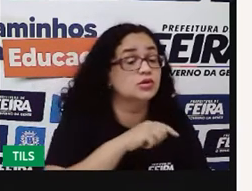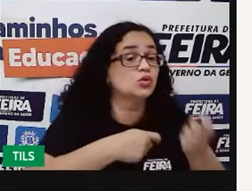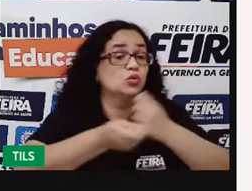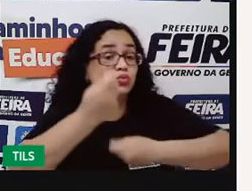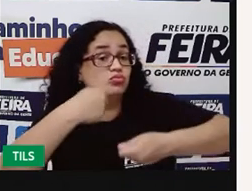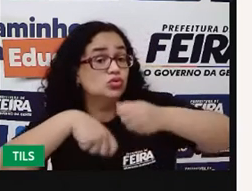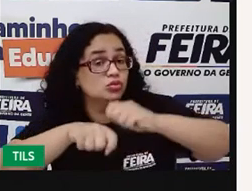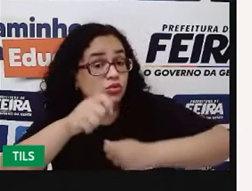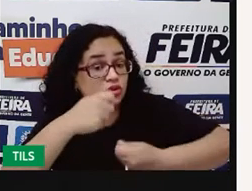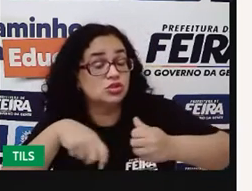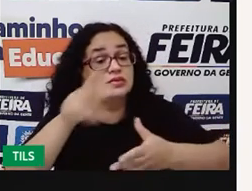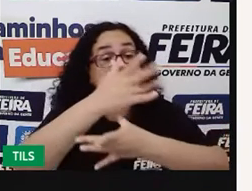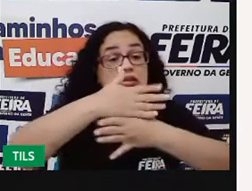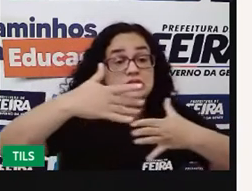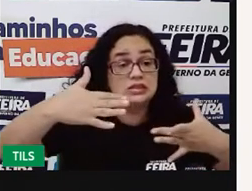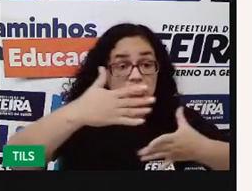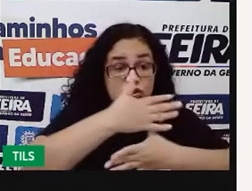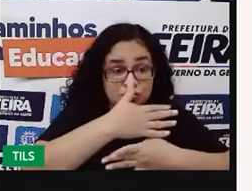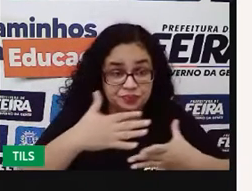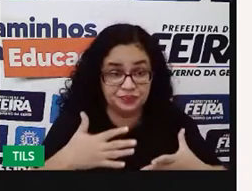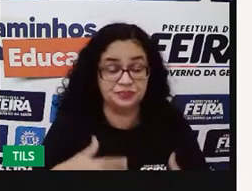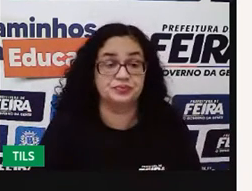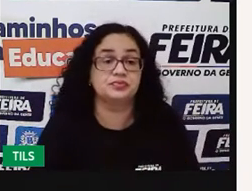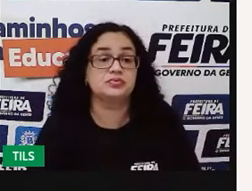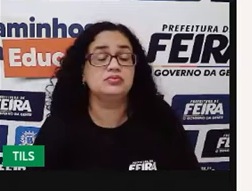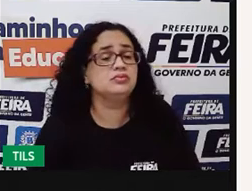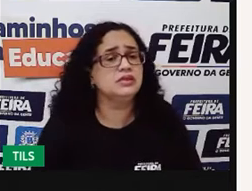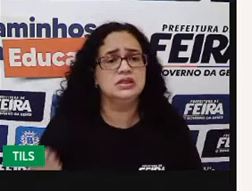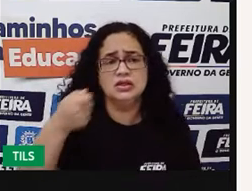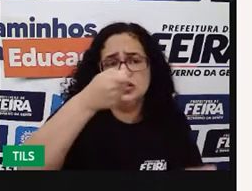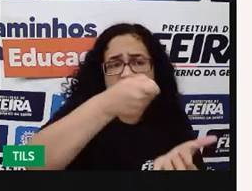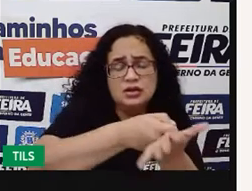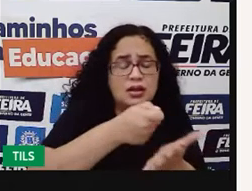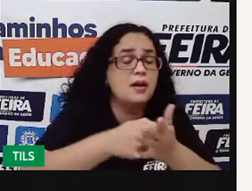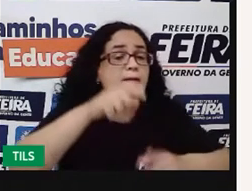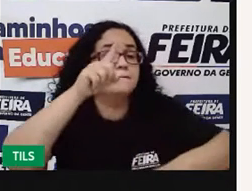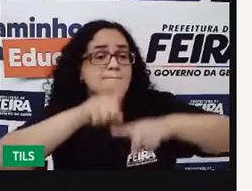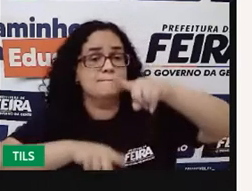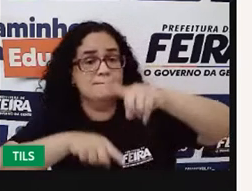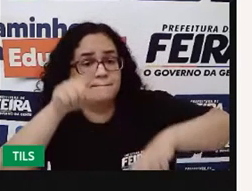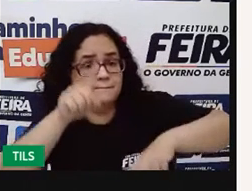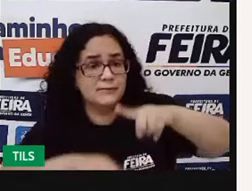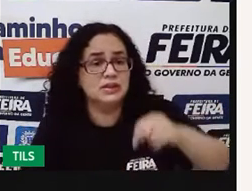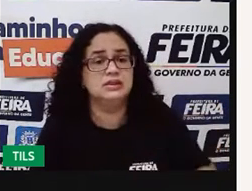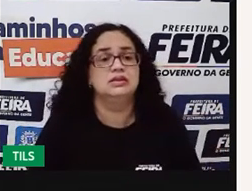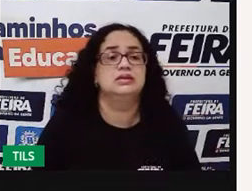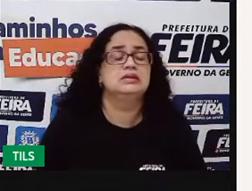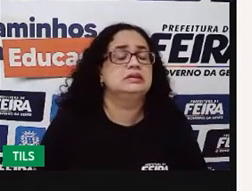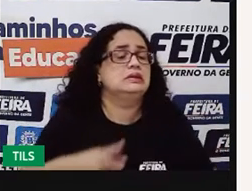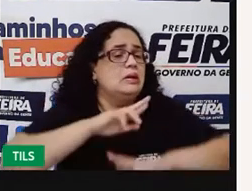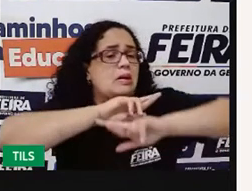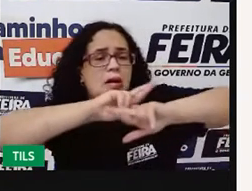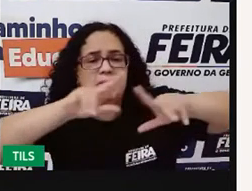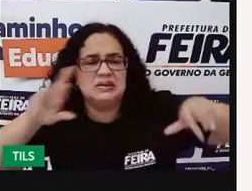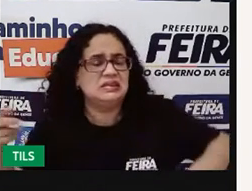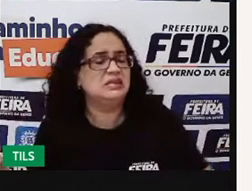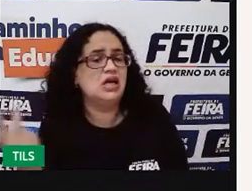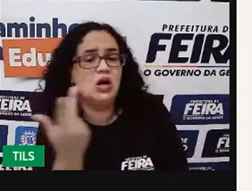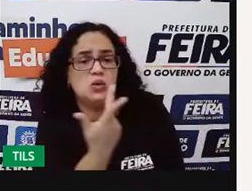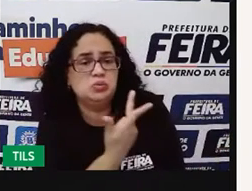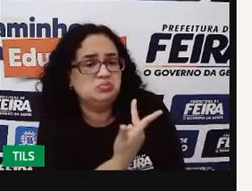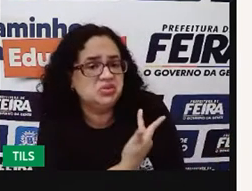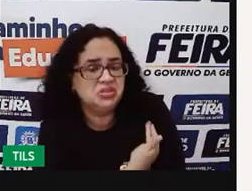né, eles não providenciam materiais, gases, injeção,